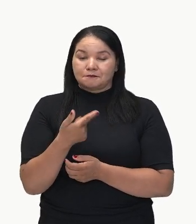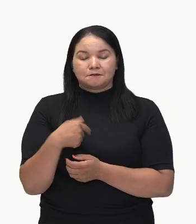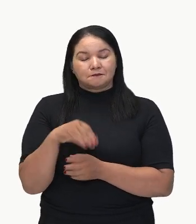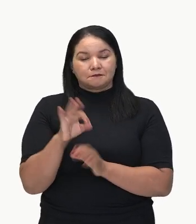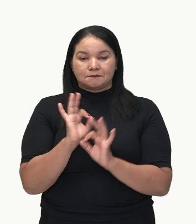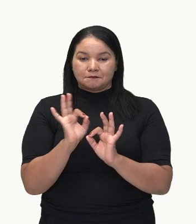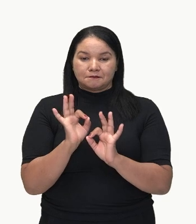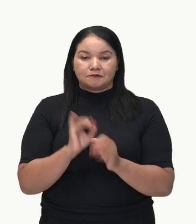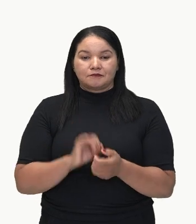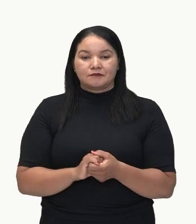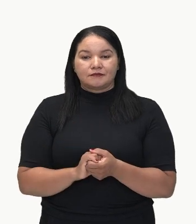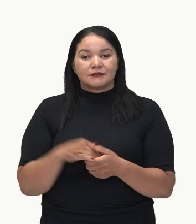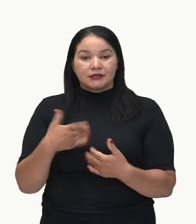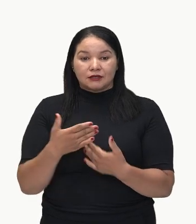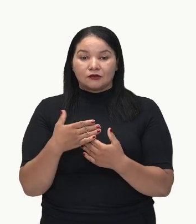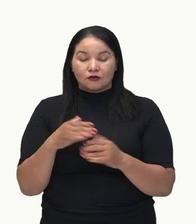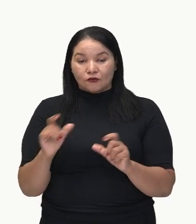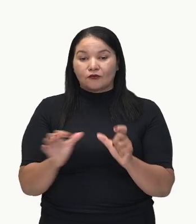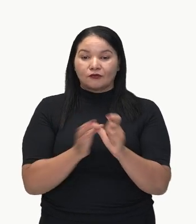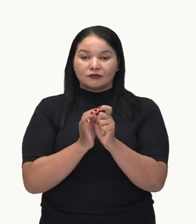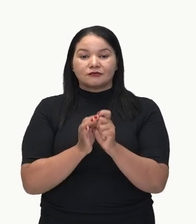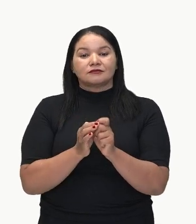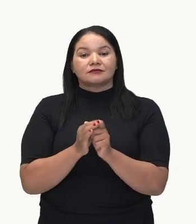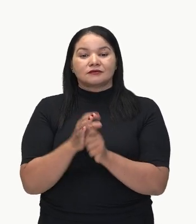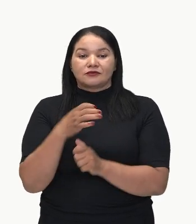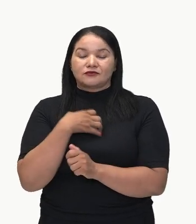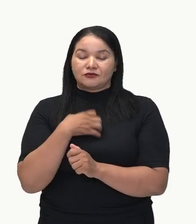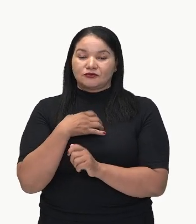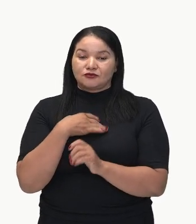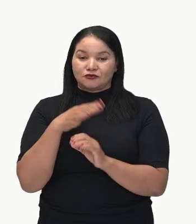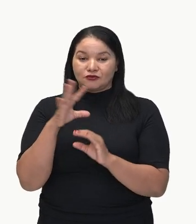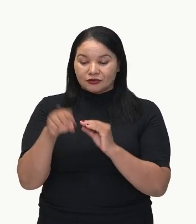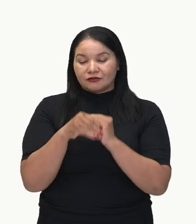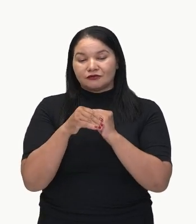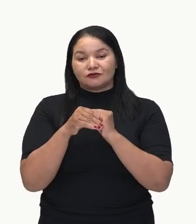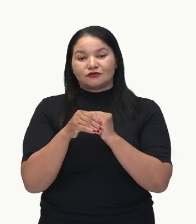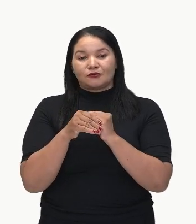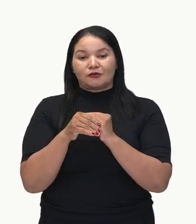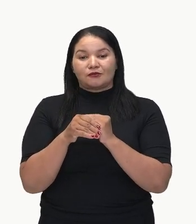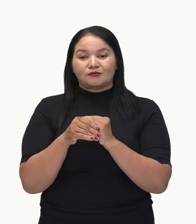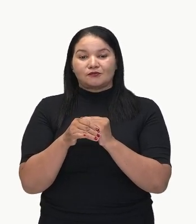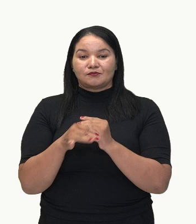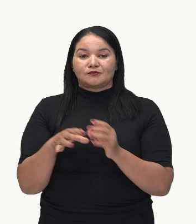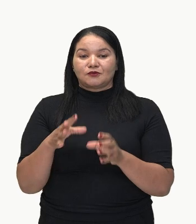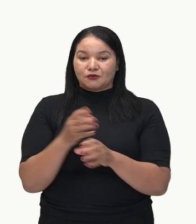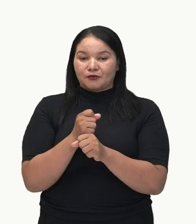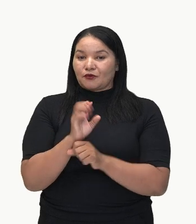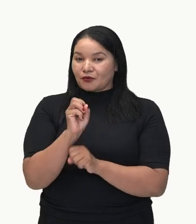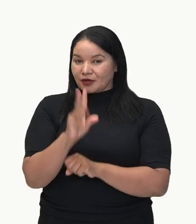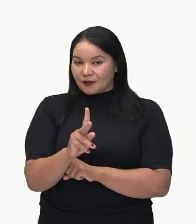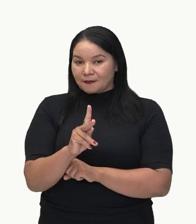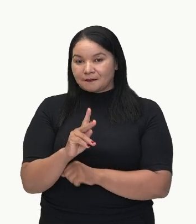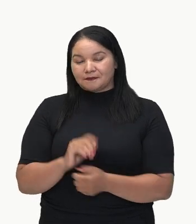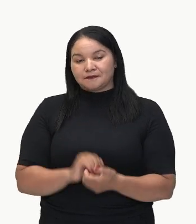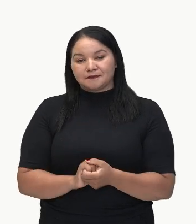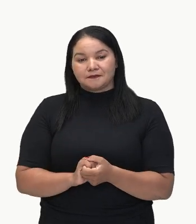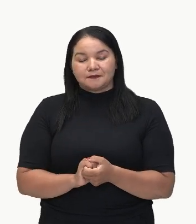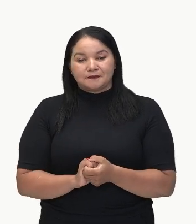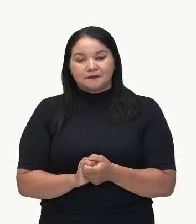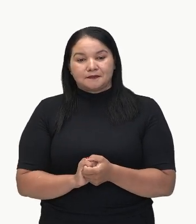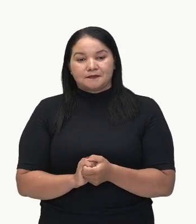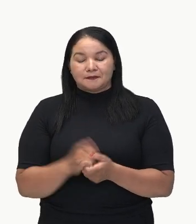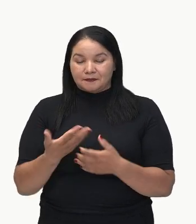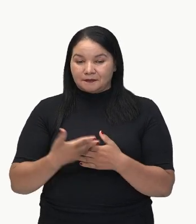a conjunção é, ele vai trazer esse sentido aditivo, de adição, de soma. Ok? Muito bem. Então, vamos